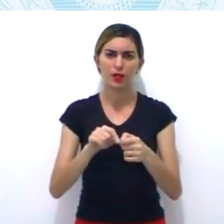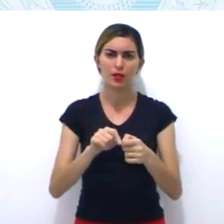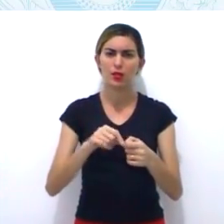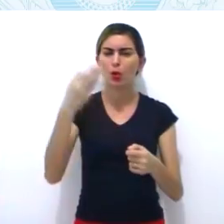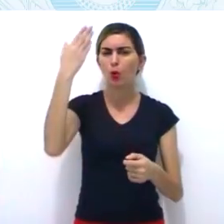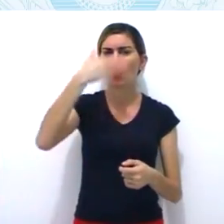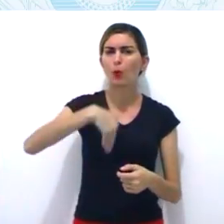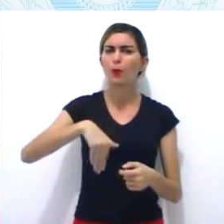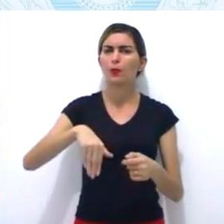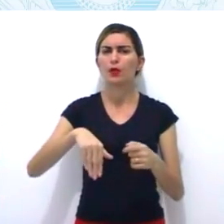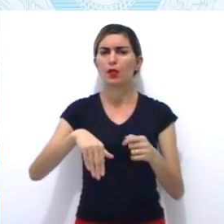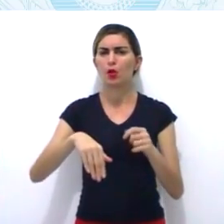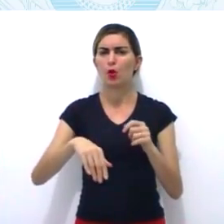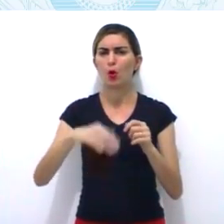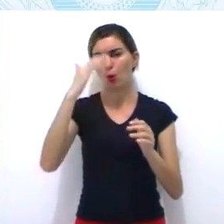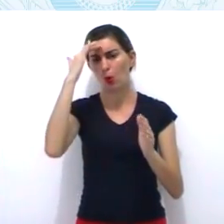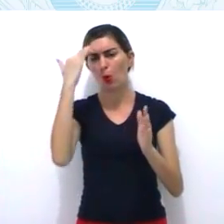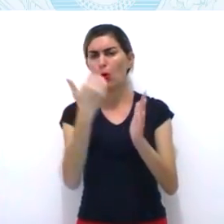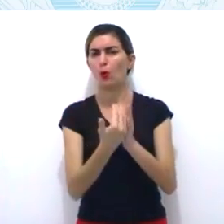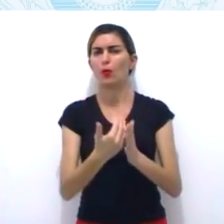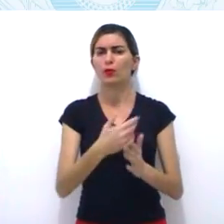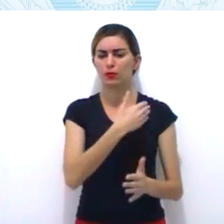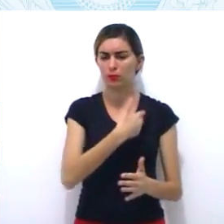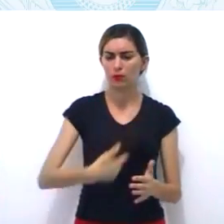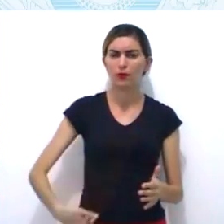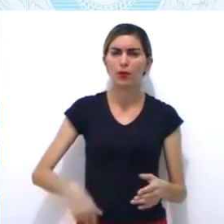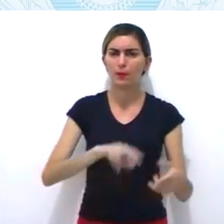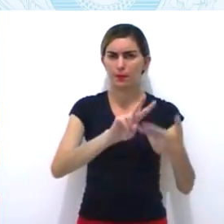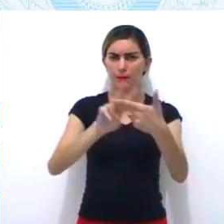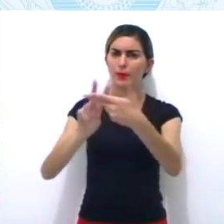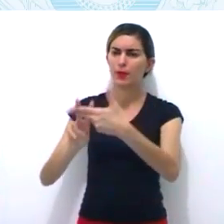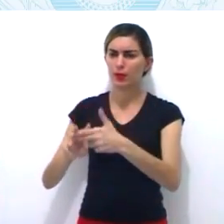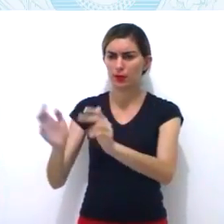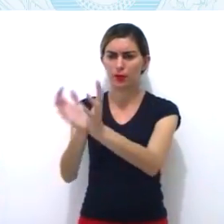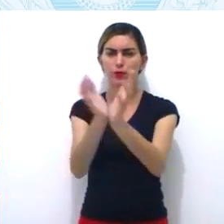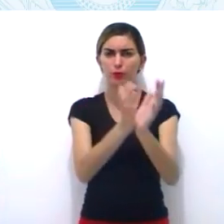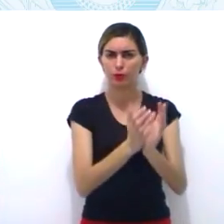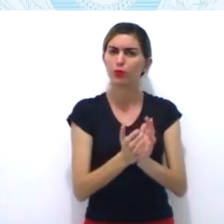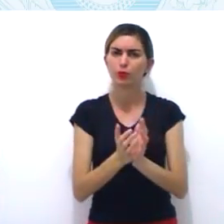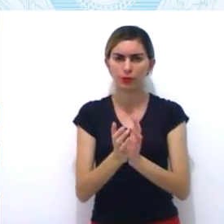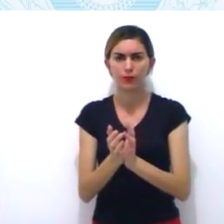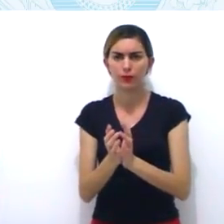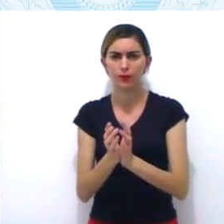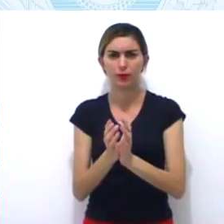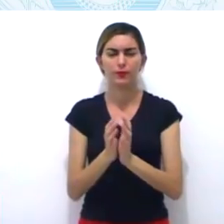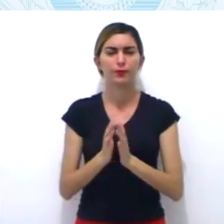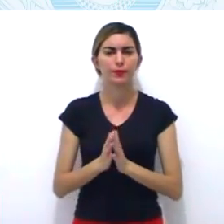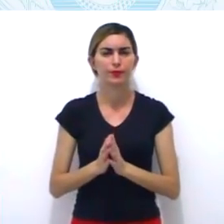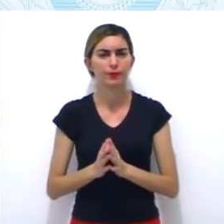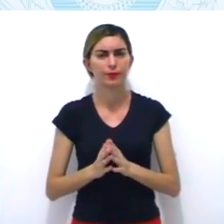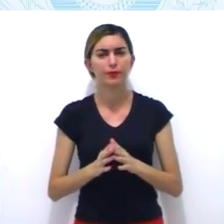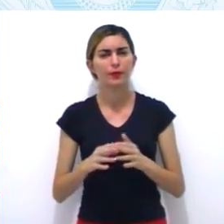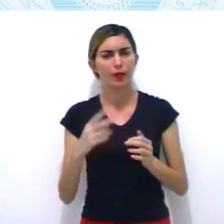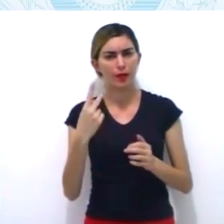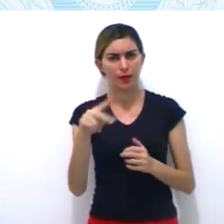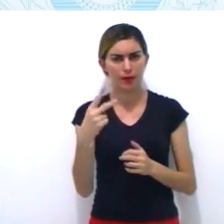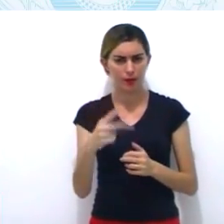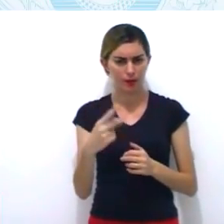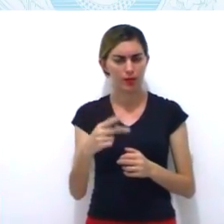Esse assassinato foi cometido pelo capitão José Barro Lima,